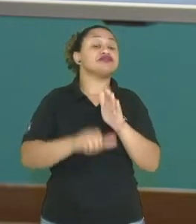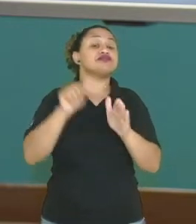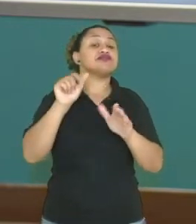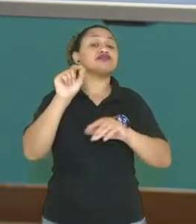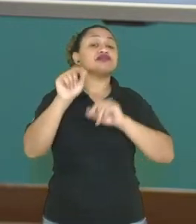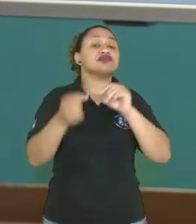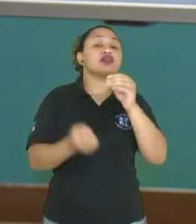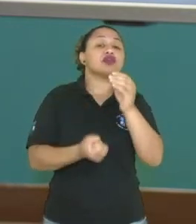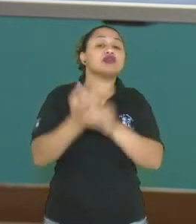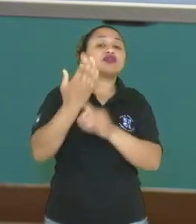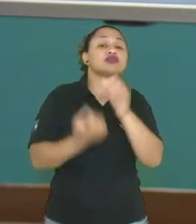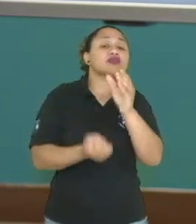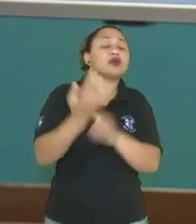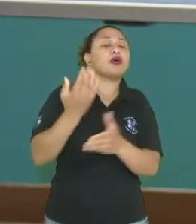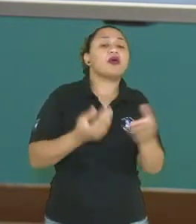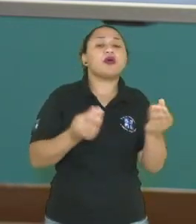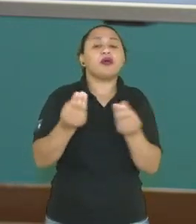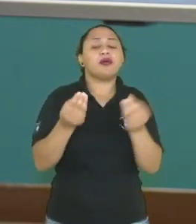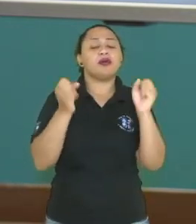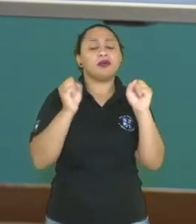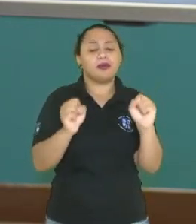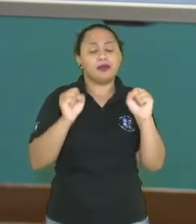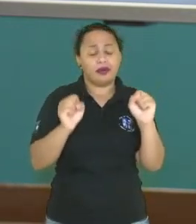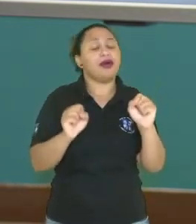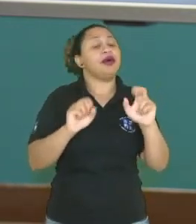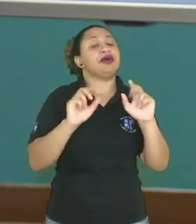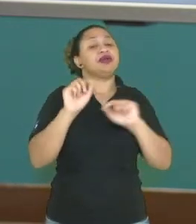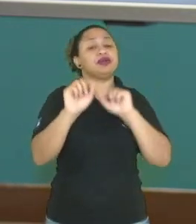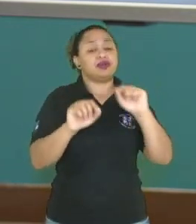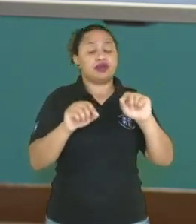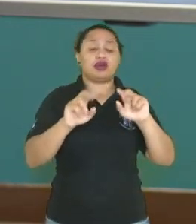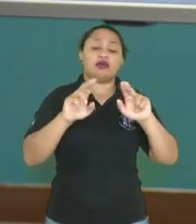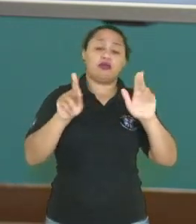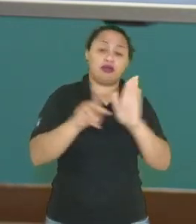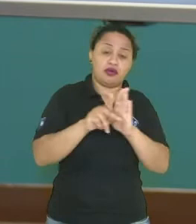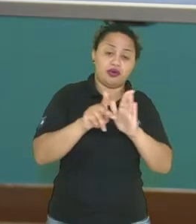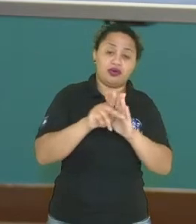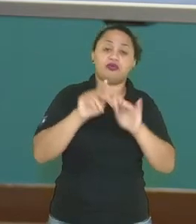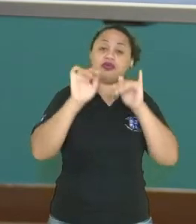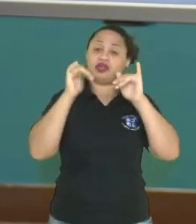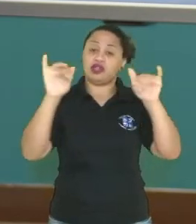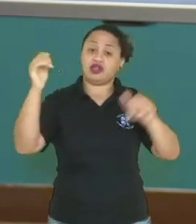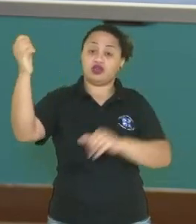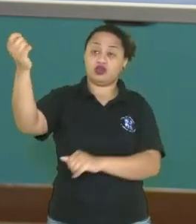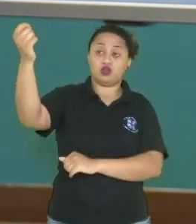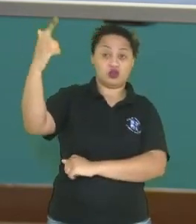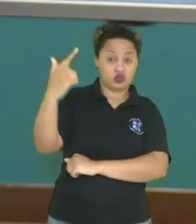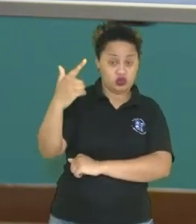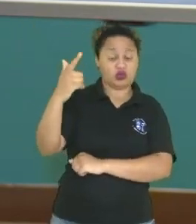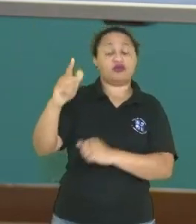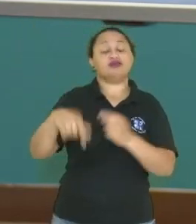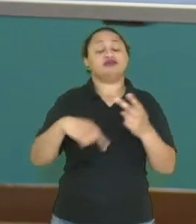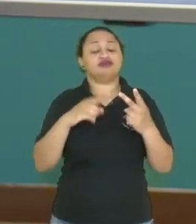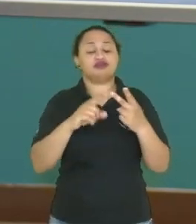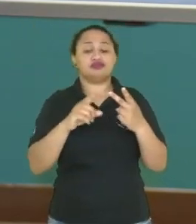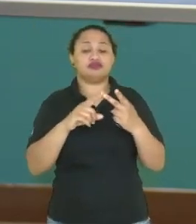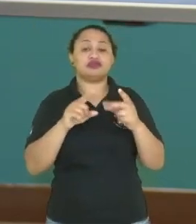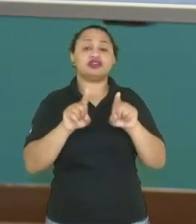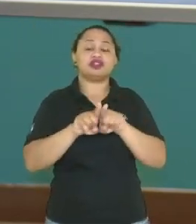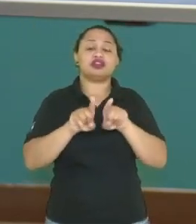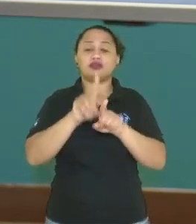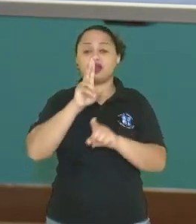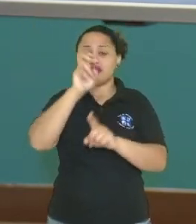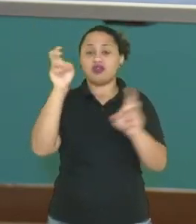que pode ser ali a partir da energia solar, por exemplo, a força dos